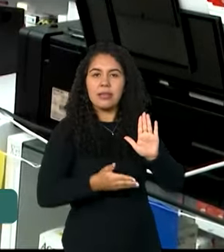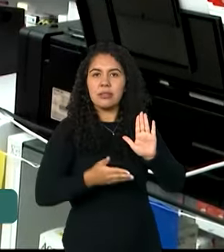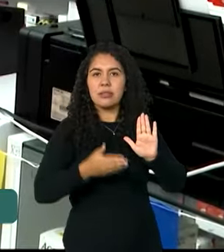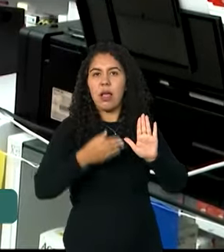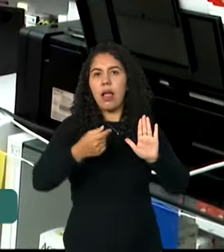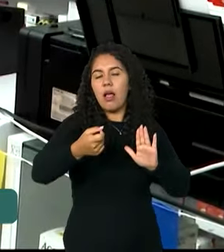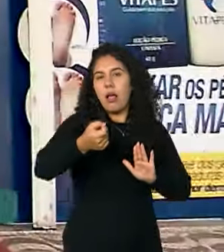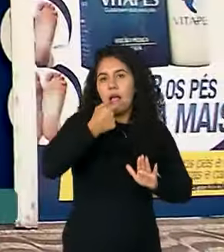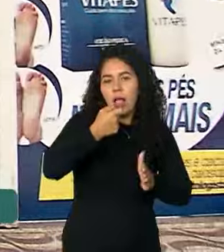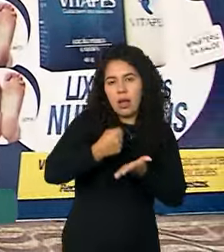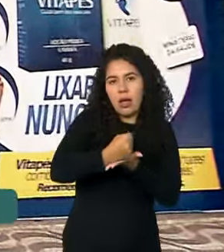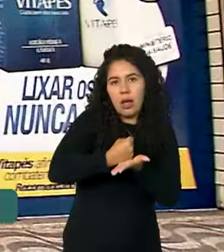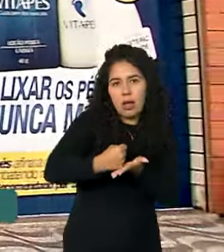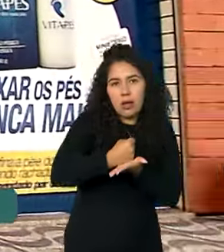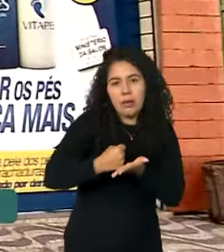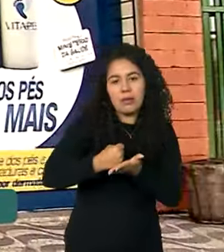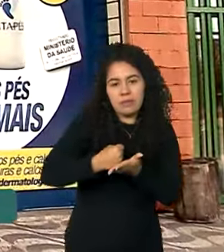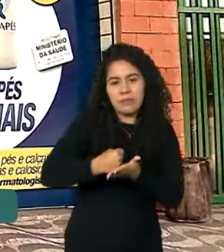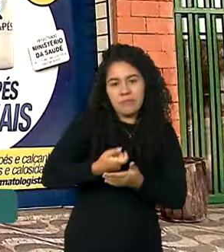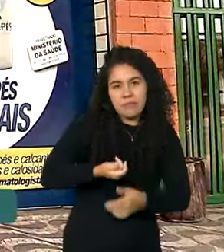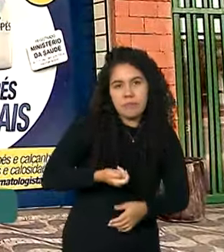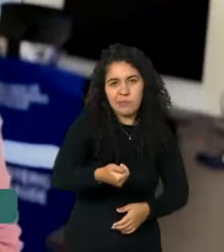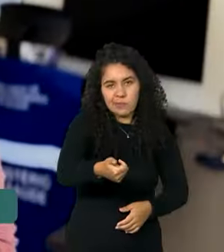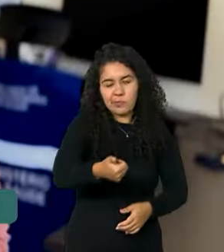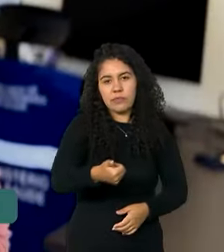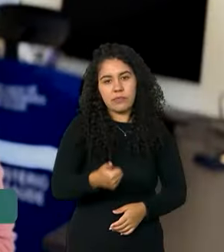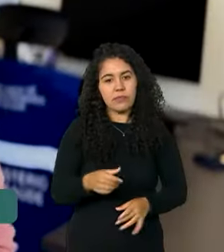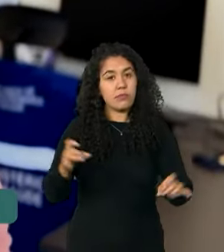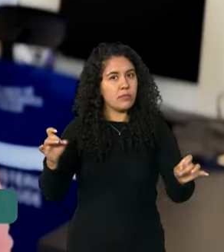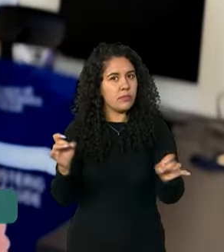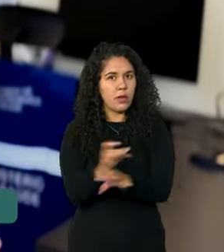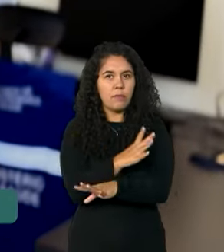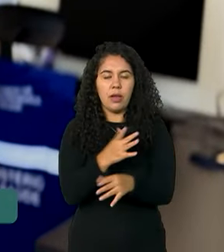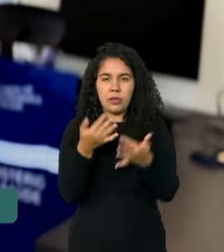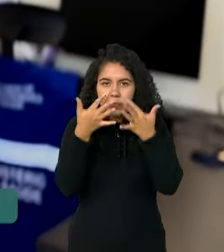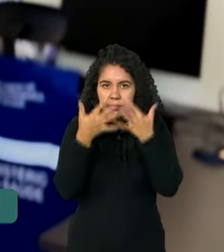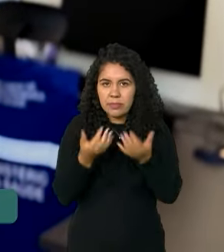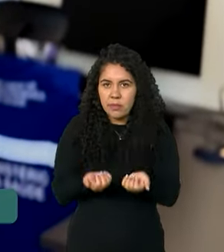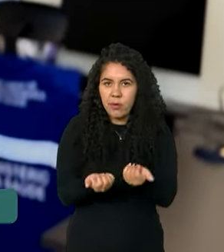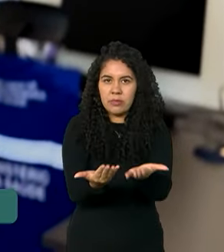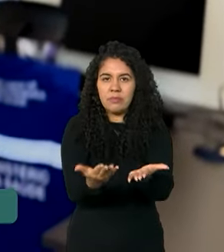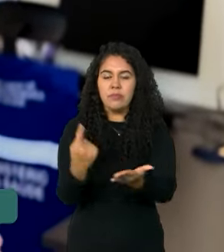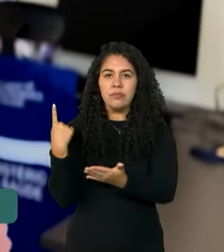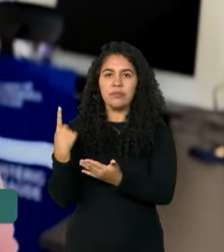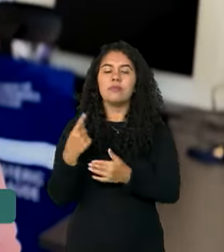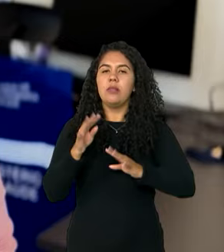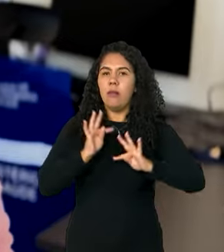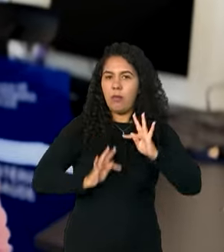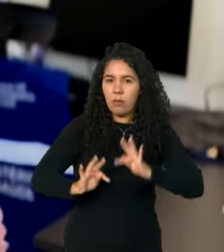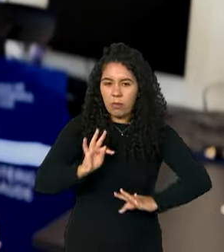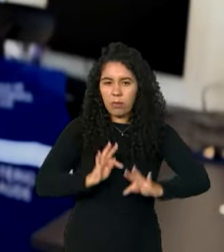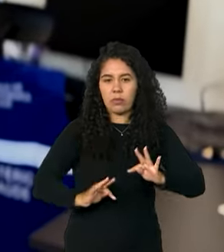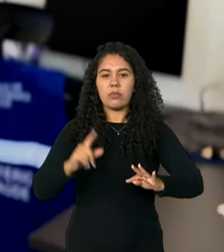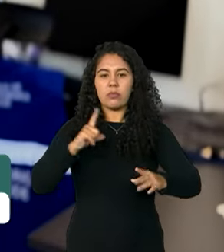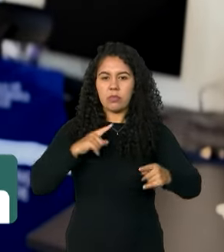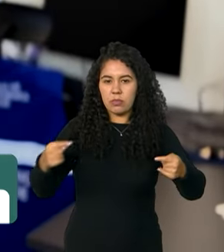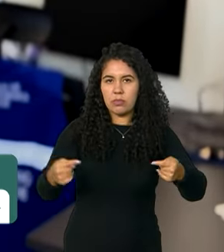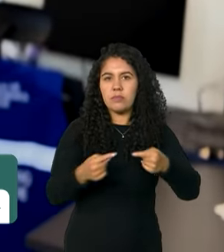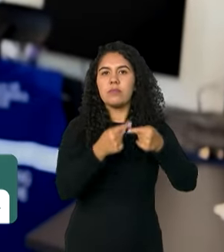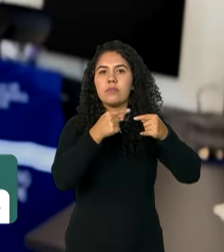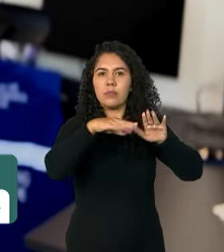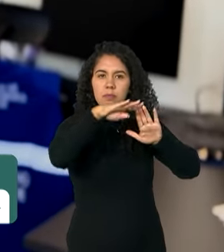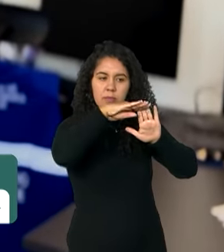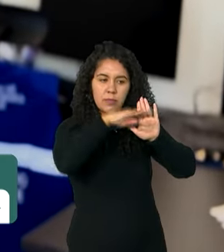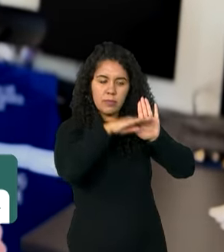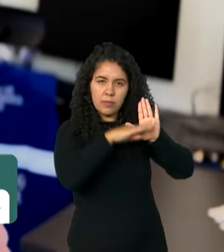diabético é assistido integralmente. O sistema único de saúde oferece o tratamento, que está descrito dentro dos protocolos